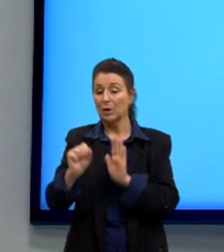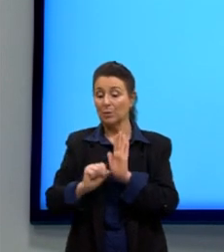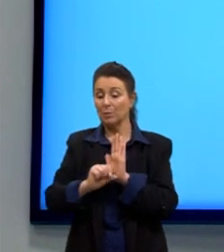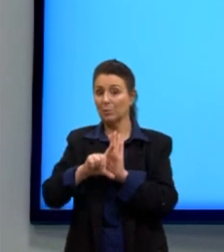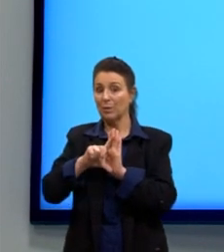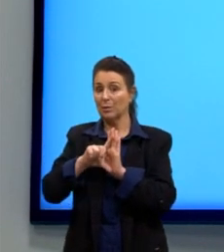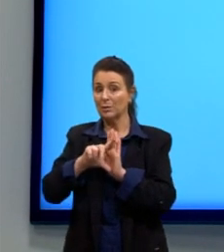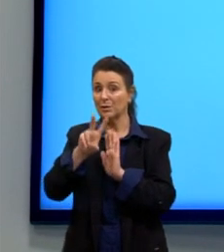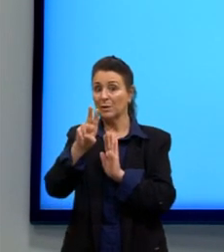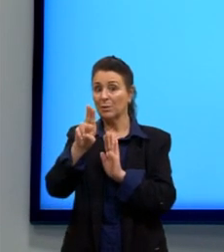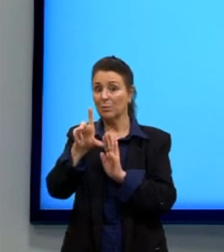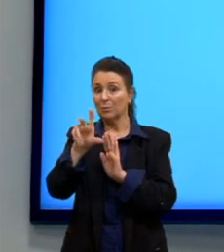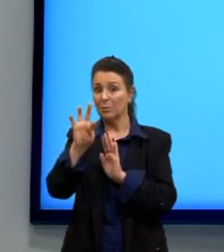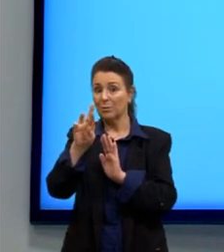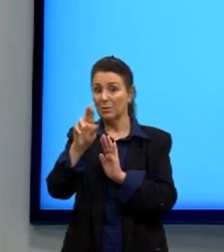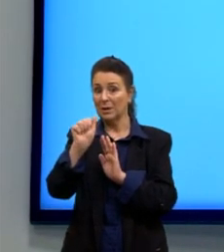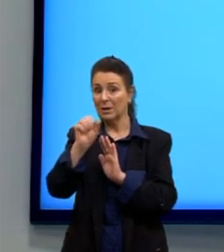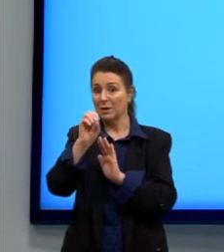ultra-sons.